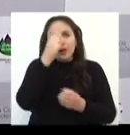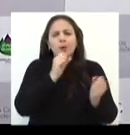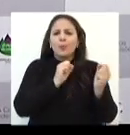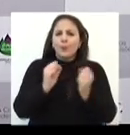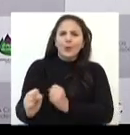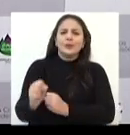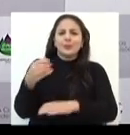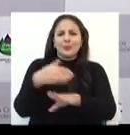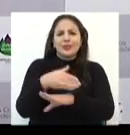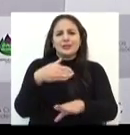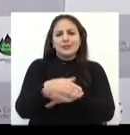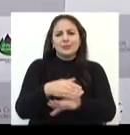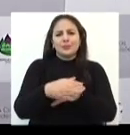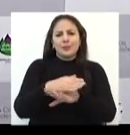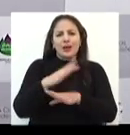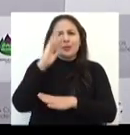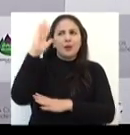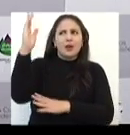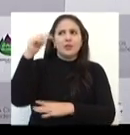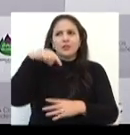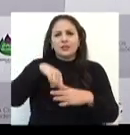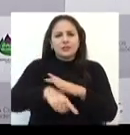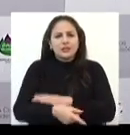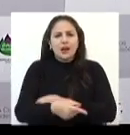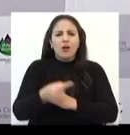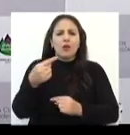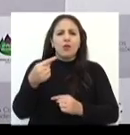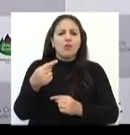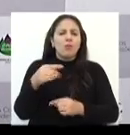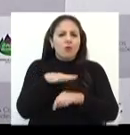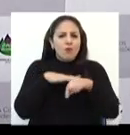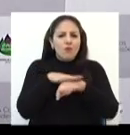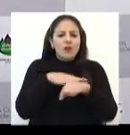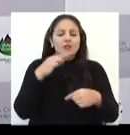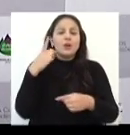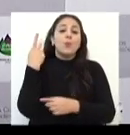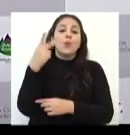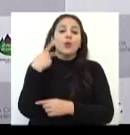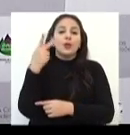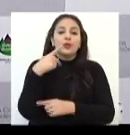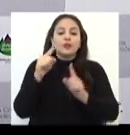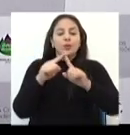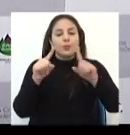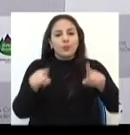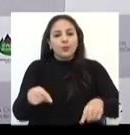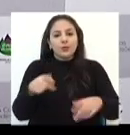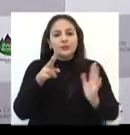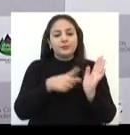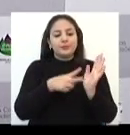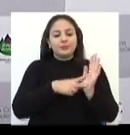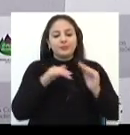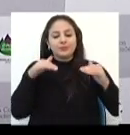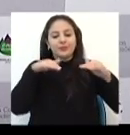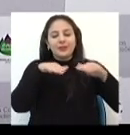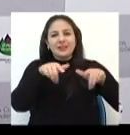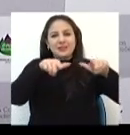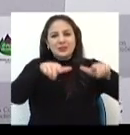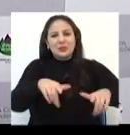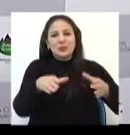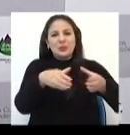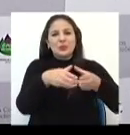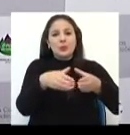sim, agregar esta semana uma reflexão, um diálogo sobre políticas públicas de atenção a esses povos,